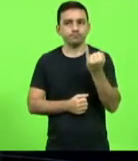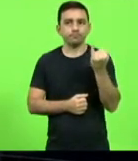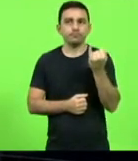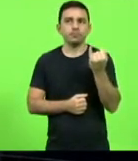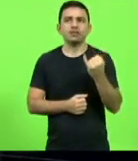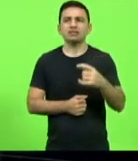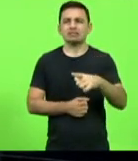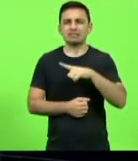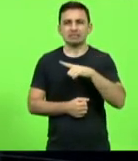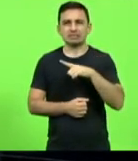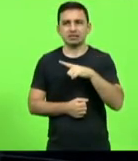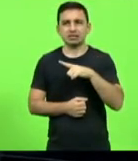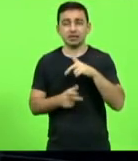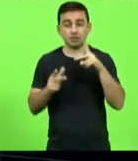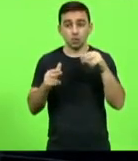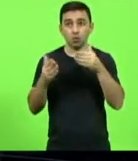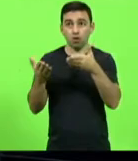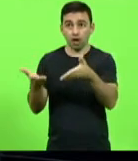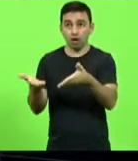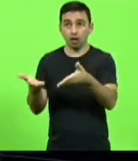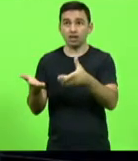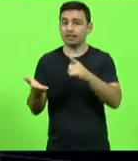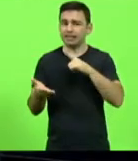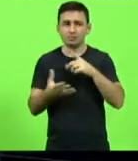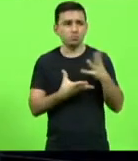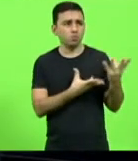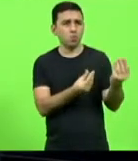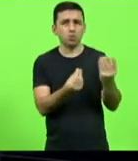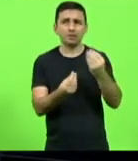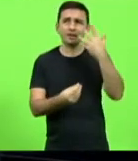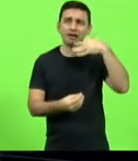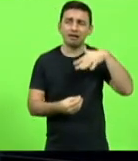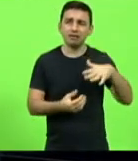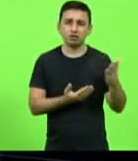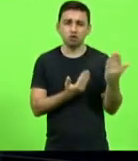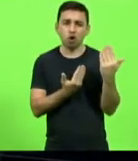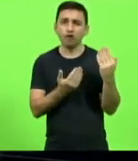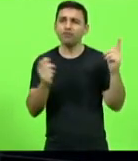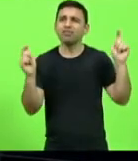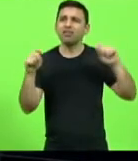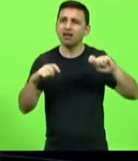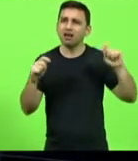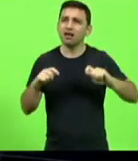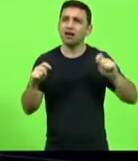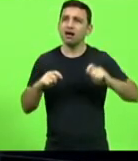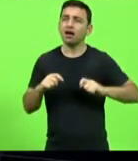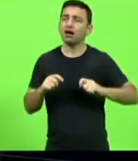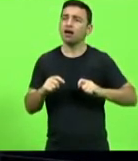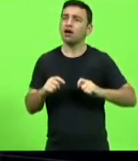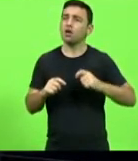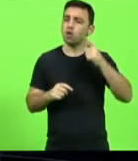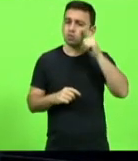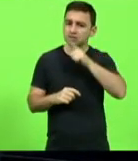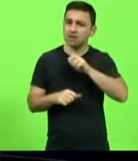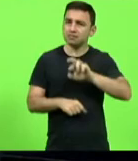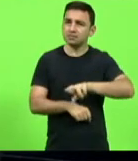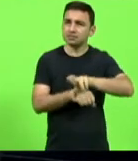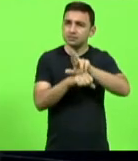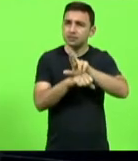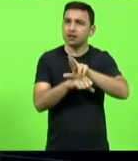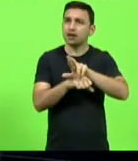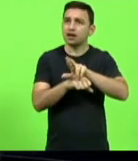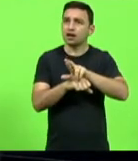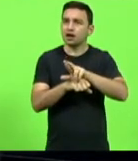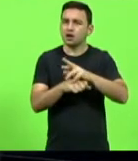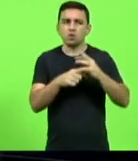como ela muitas crianças muitos jovens que certamente participariam também que poderiam nos representar também nos podes